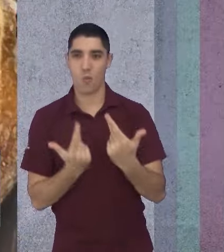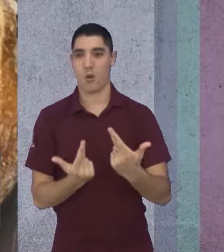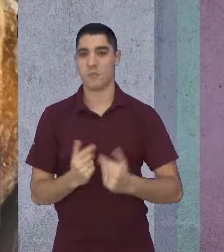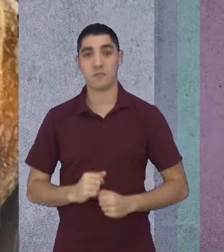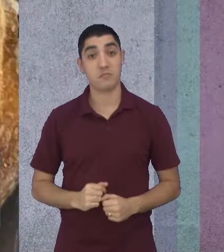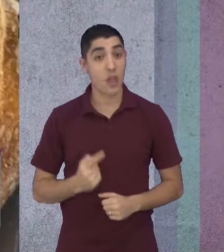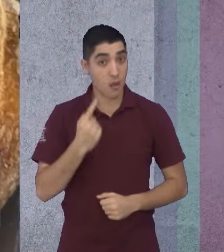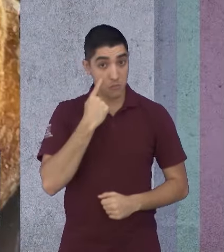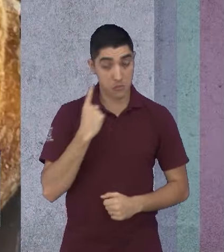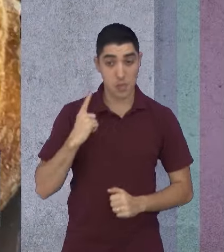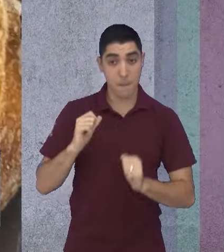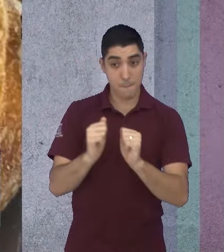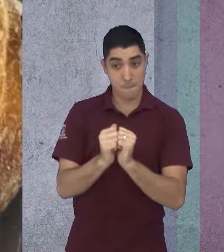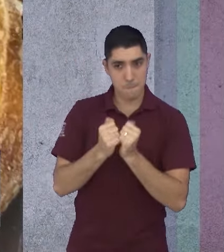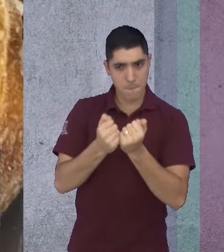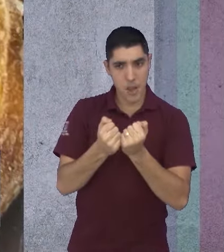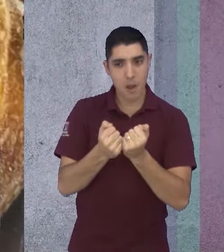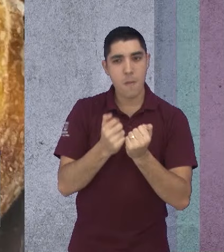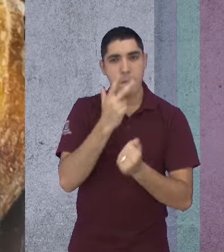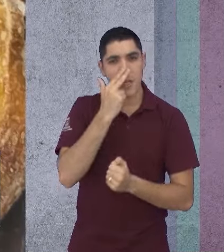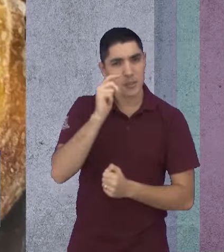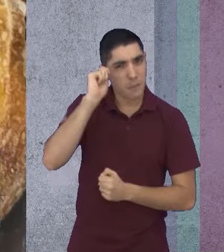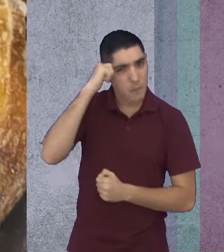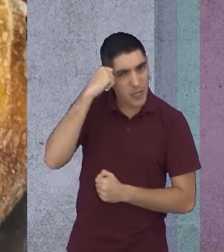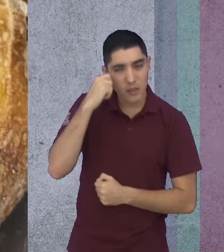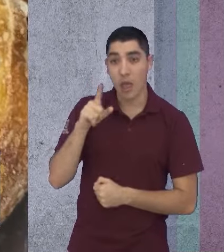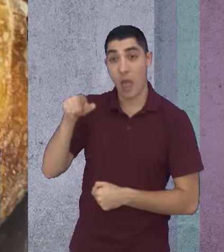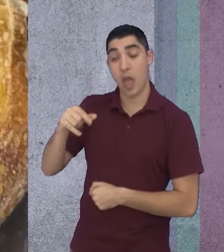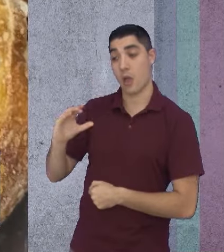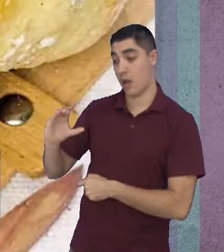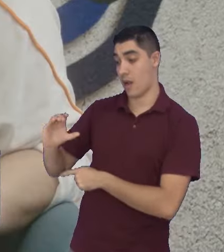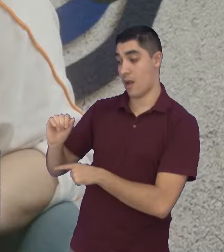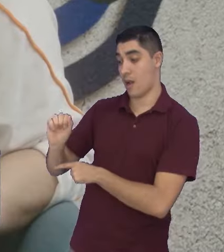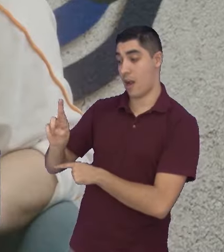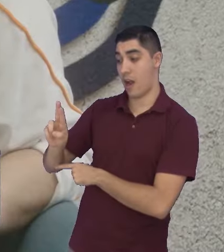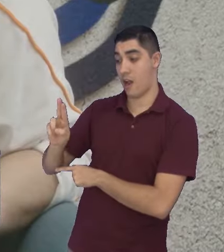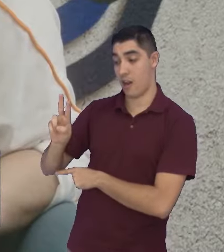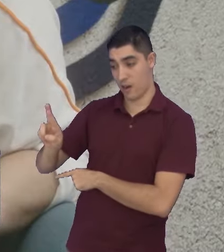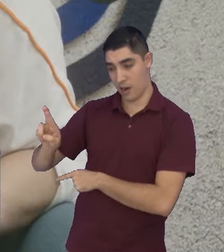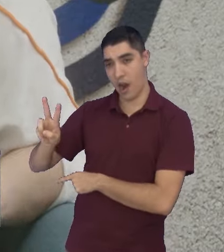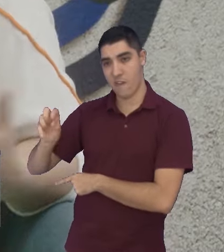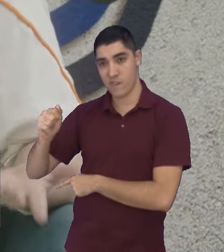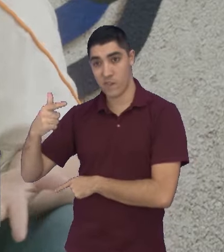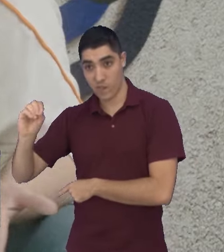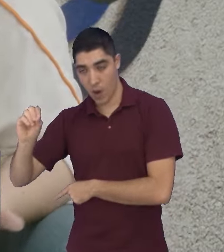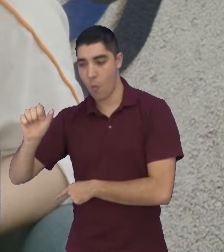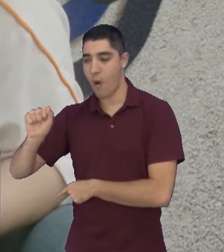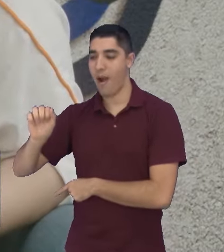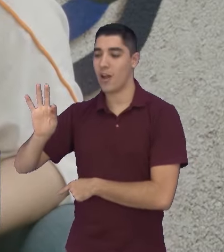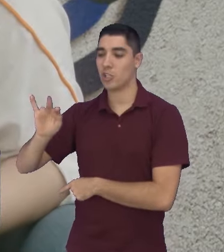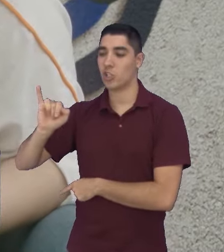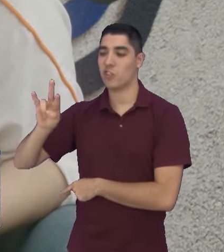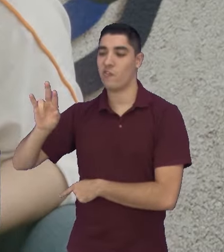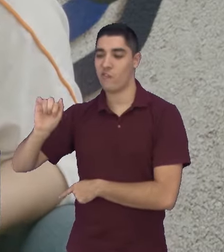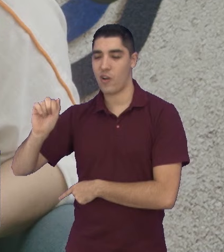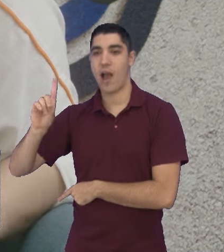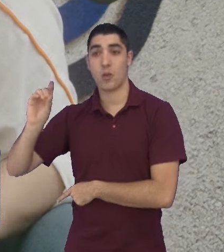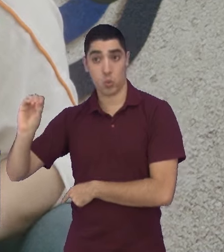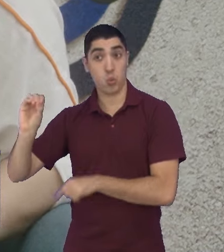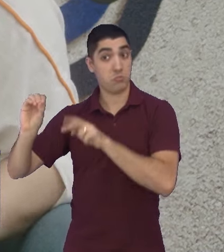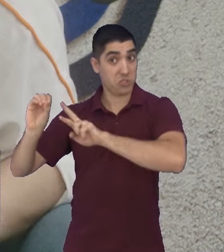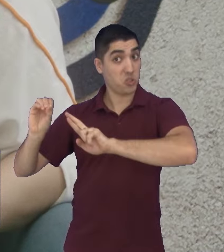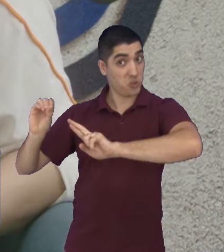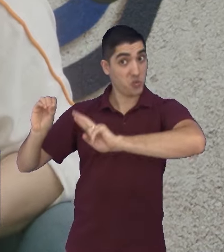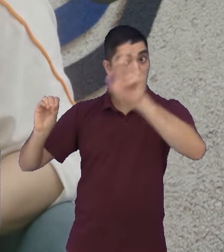preto, né, que é um carvão ativado. De carvão ativado. ali os benefícios do carvão ativado com o pão de fermentação natural.